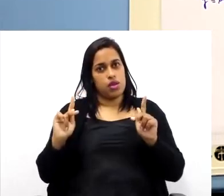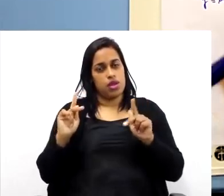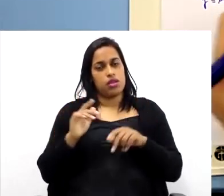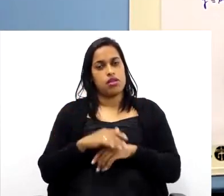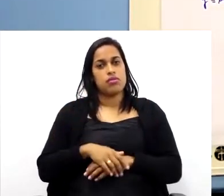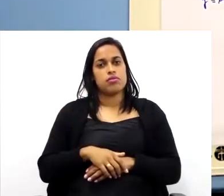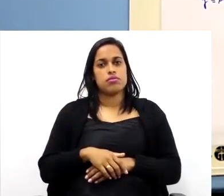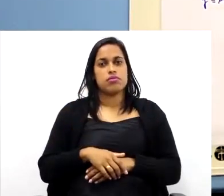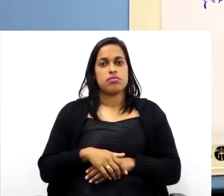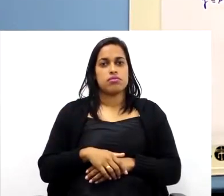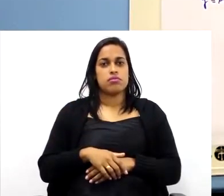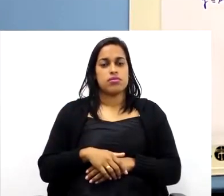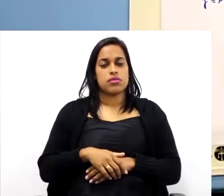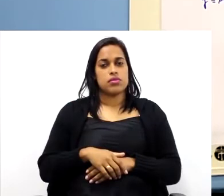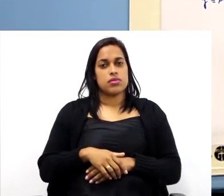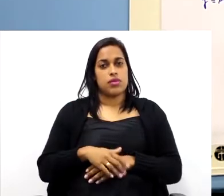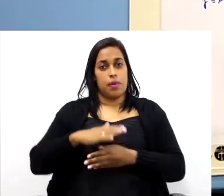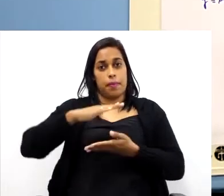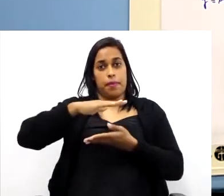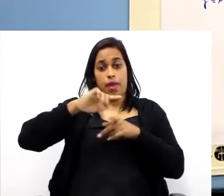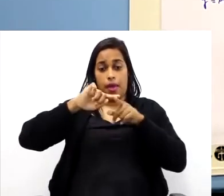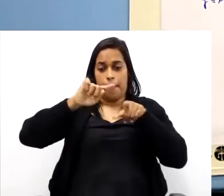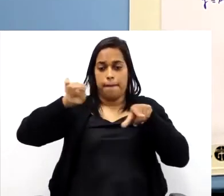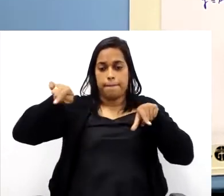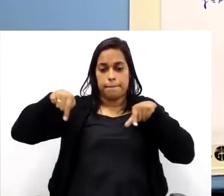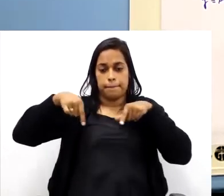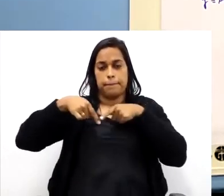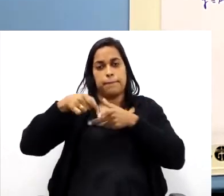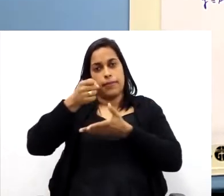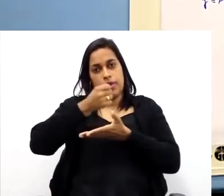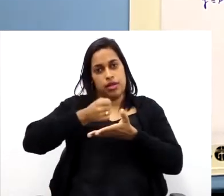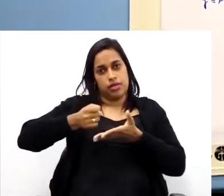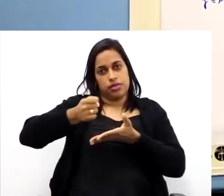Então, o meu tampo, a minha base.